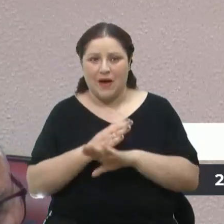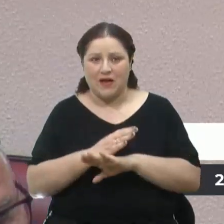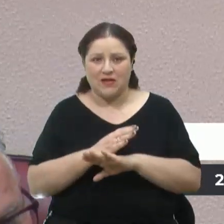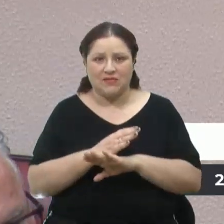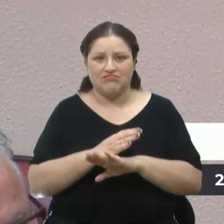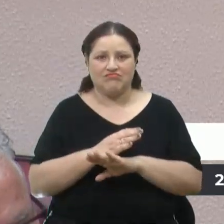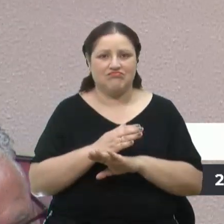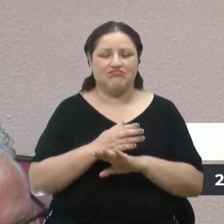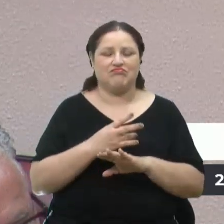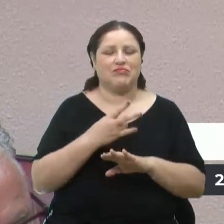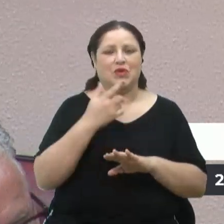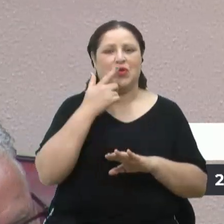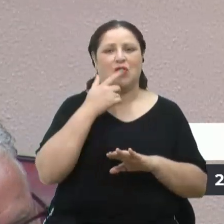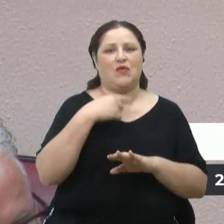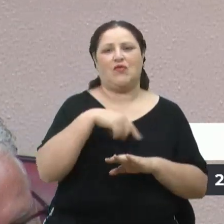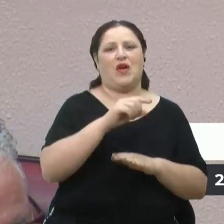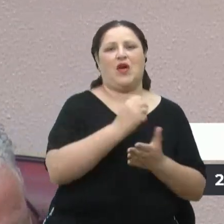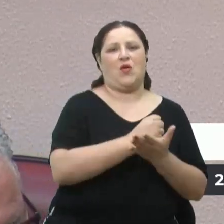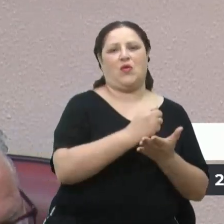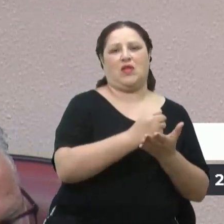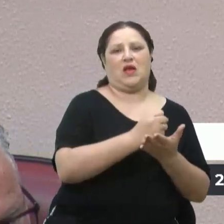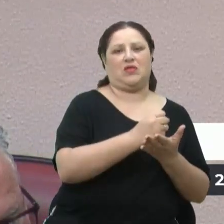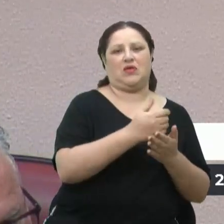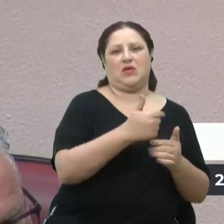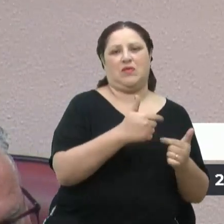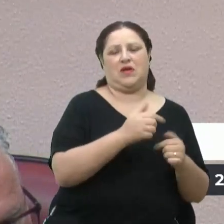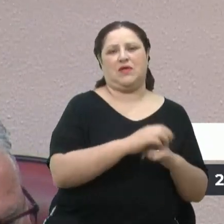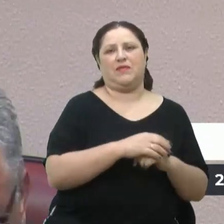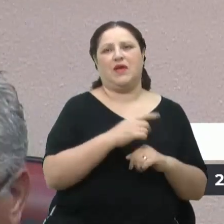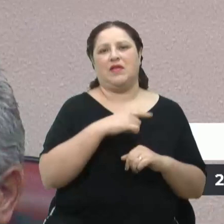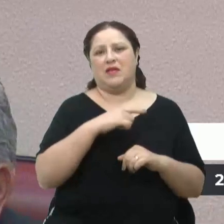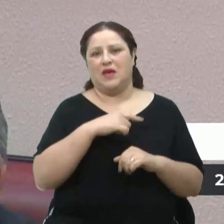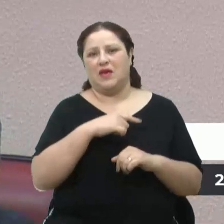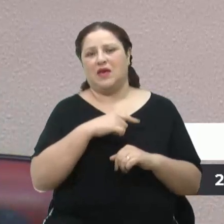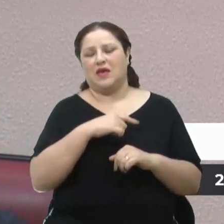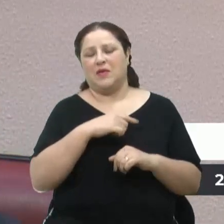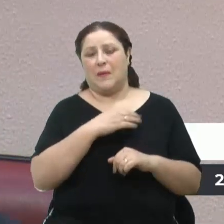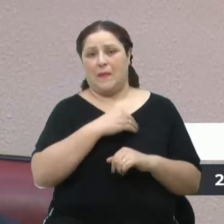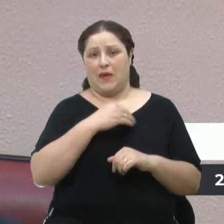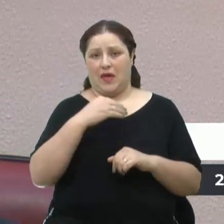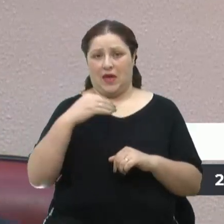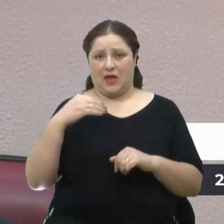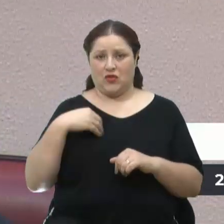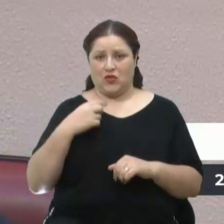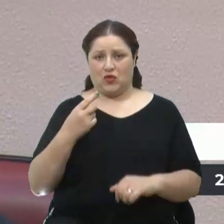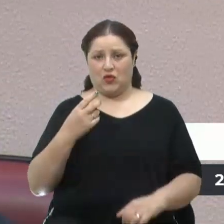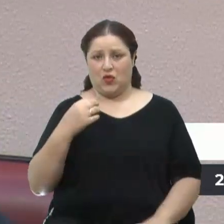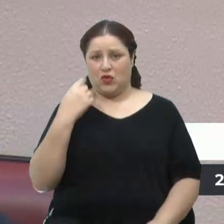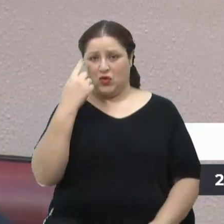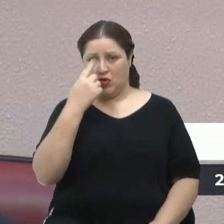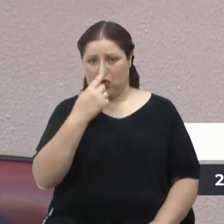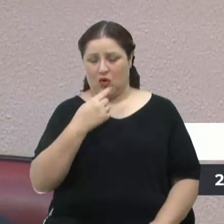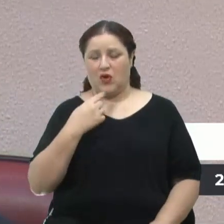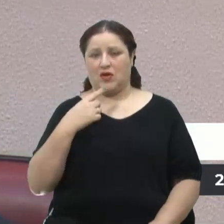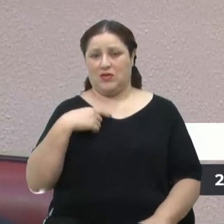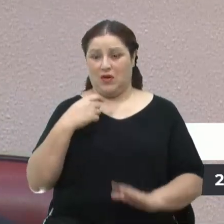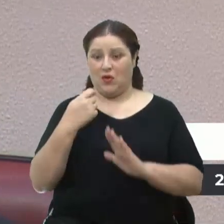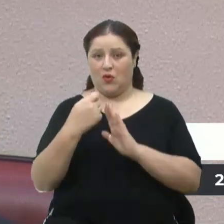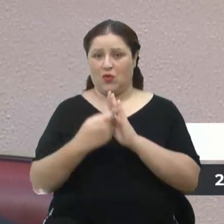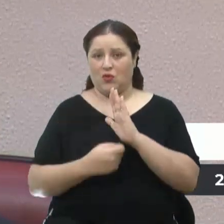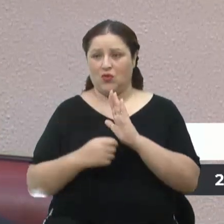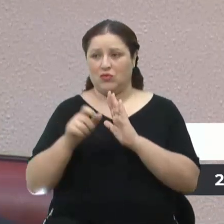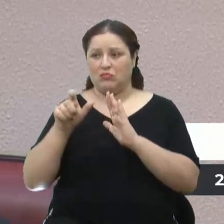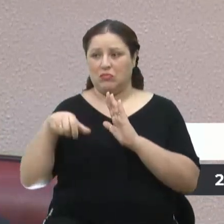Informa que o índice de profissionais médicos clínicos de 12 horas, nomeados que não assumiram no concurso